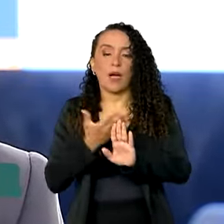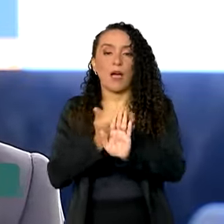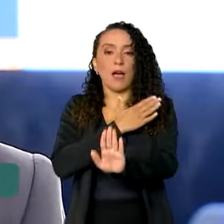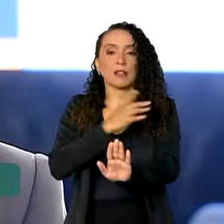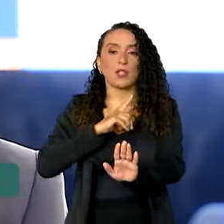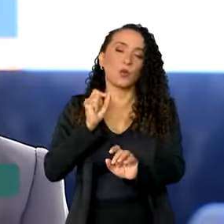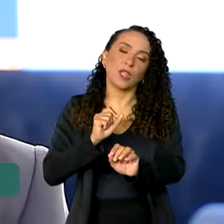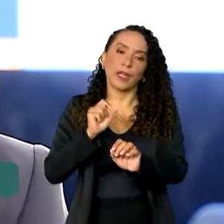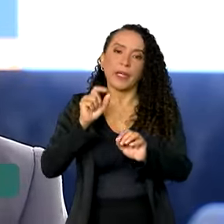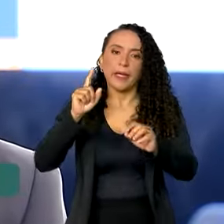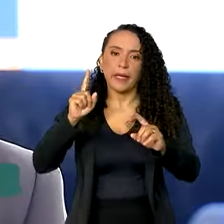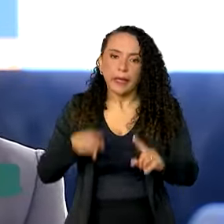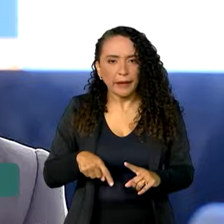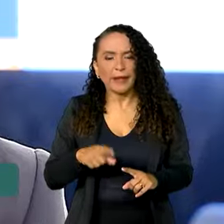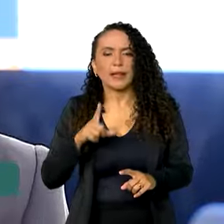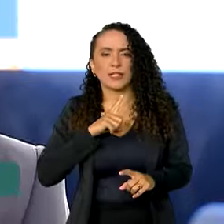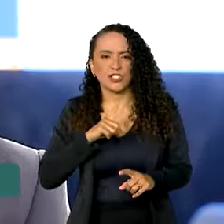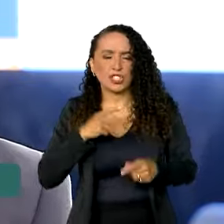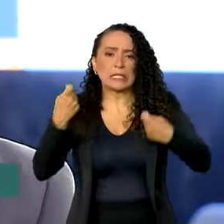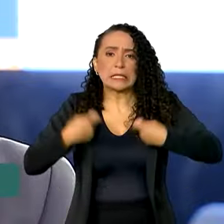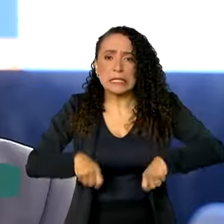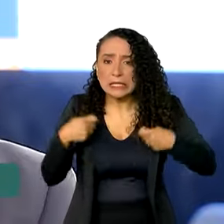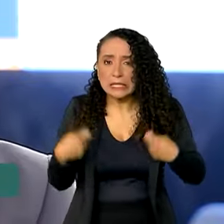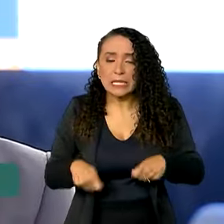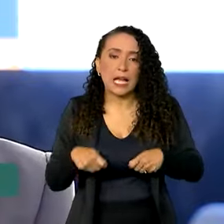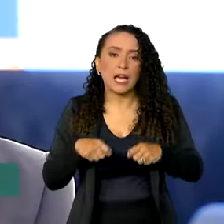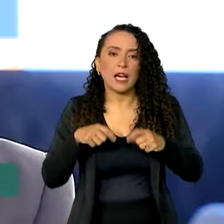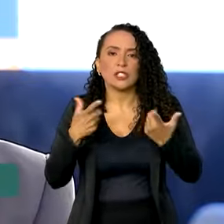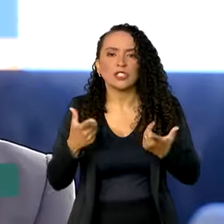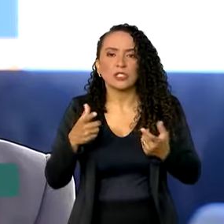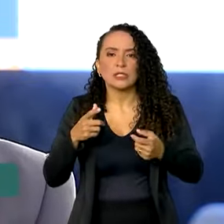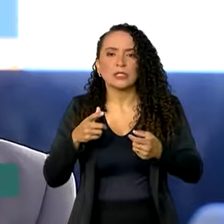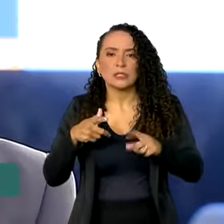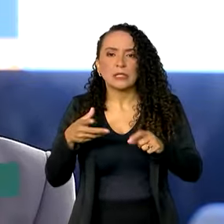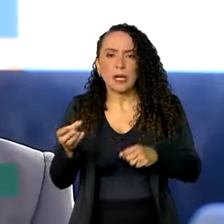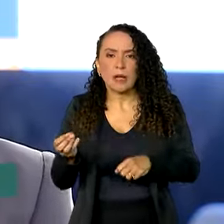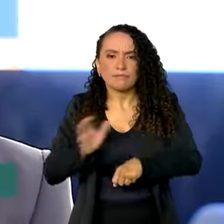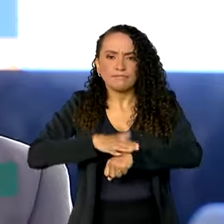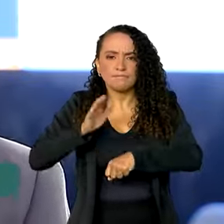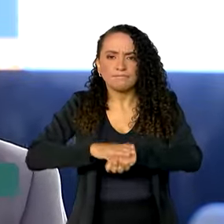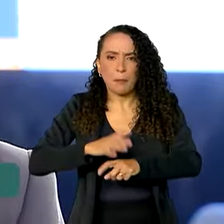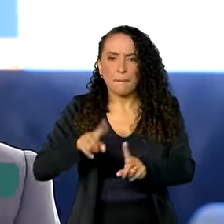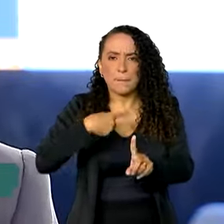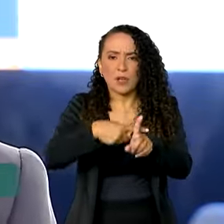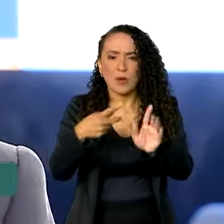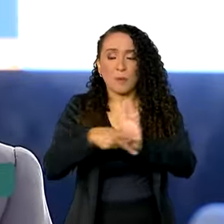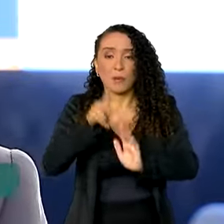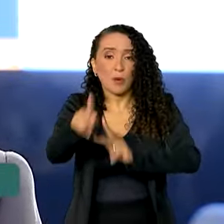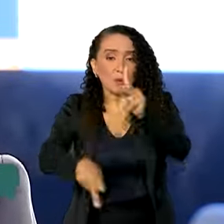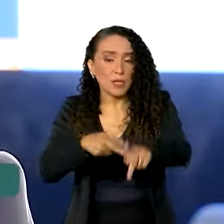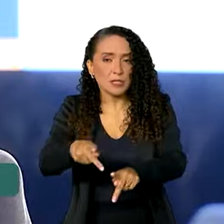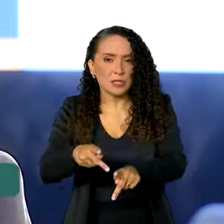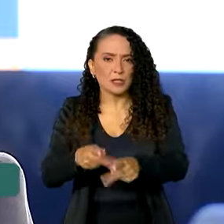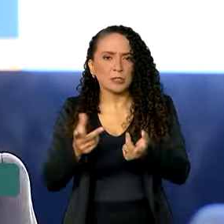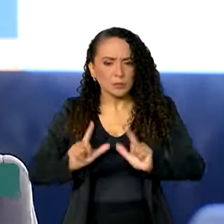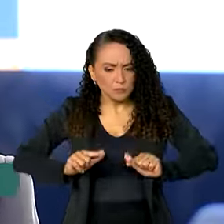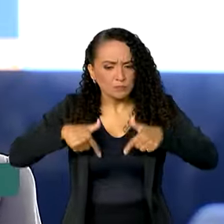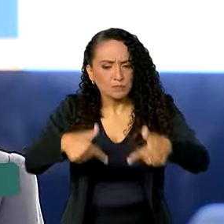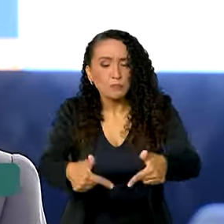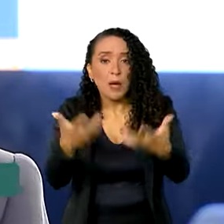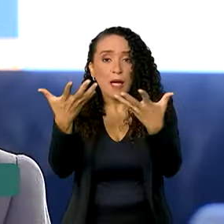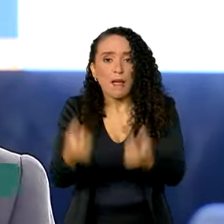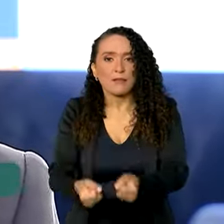antes, de alguma forma, havia necessidade de uma atuação positiva da população para que ela efetivamente